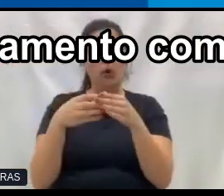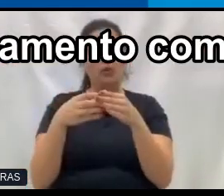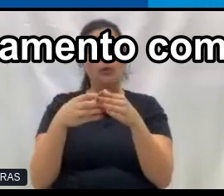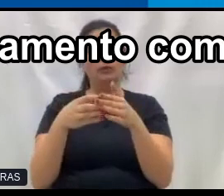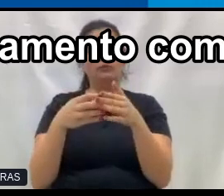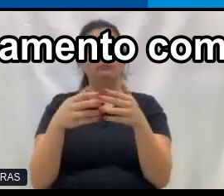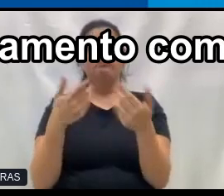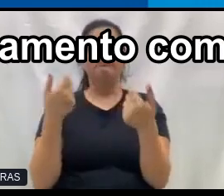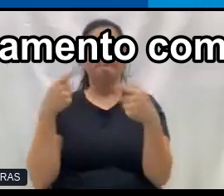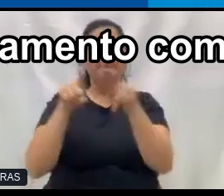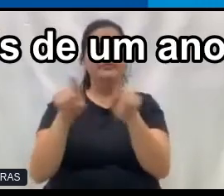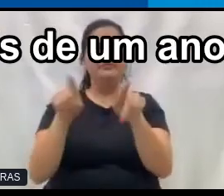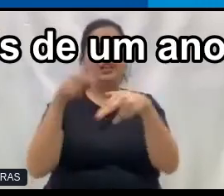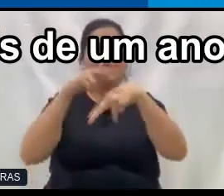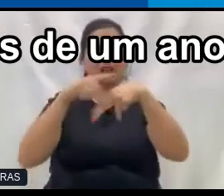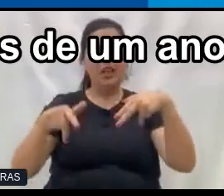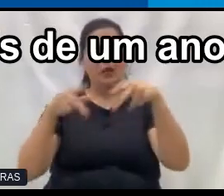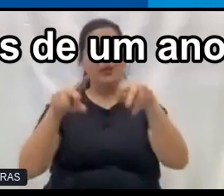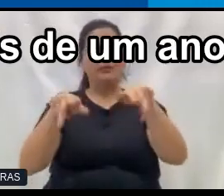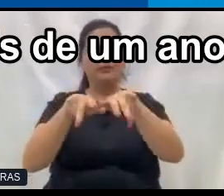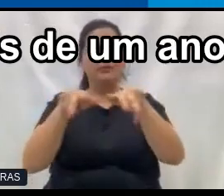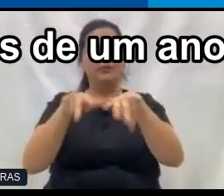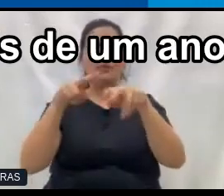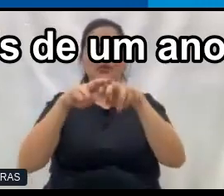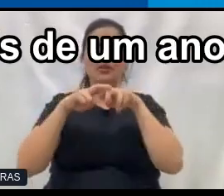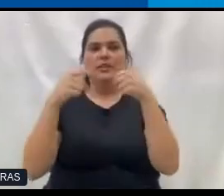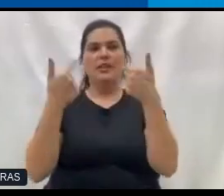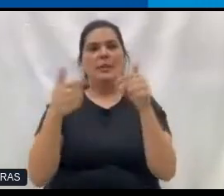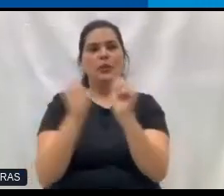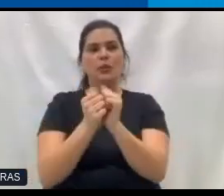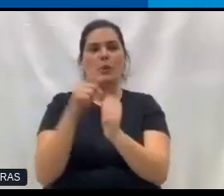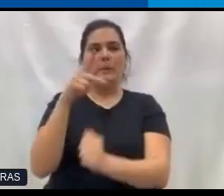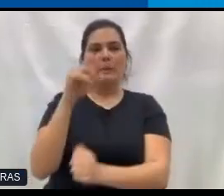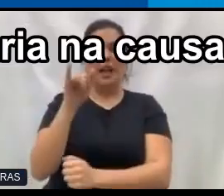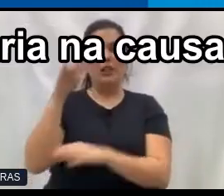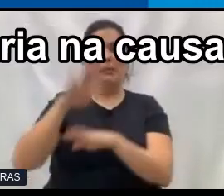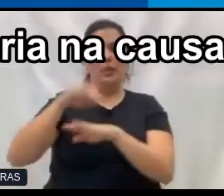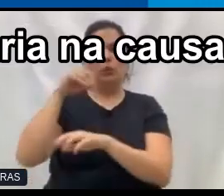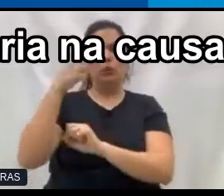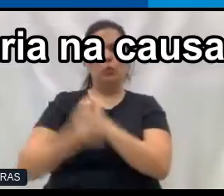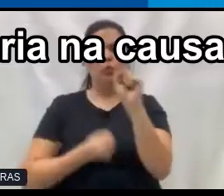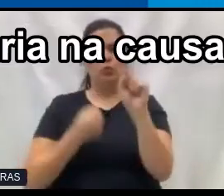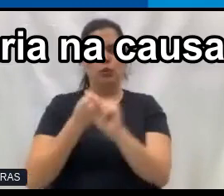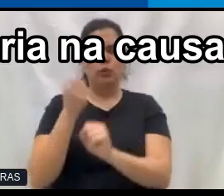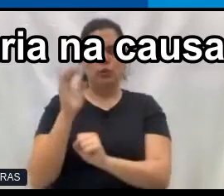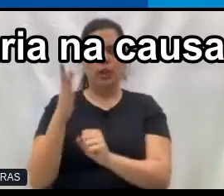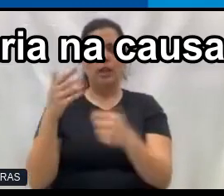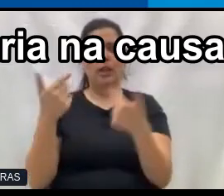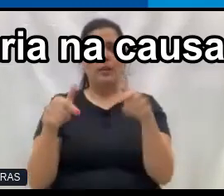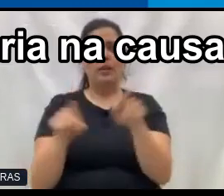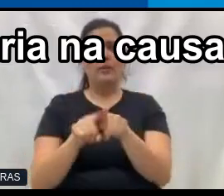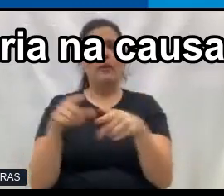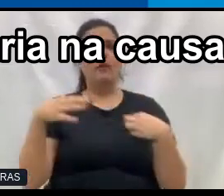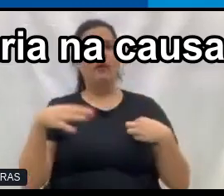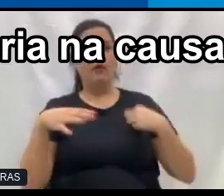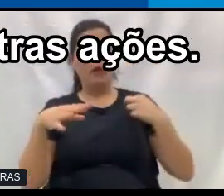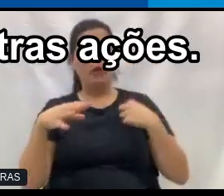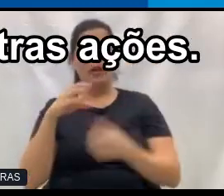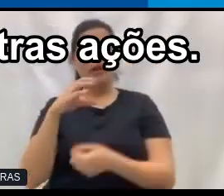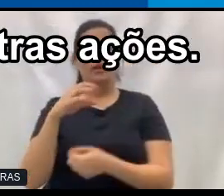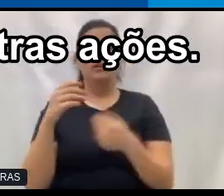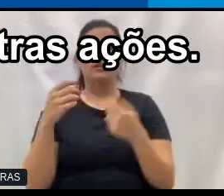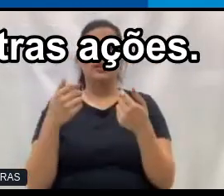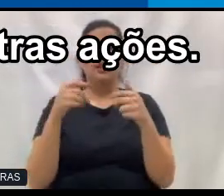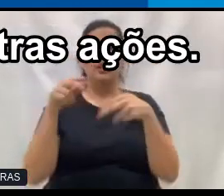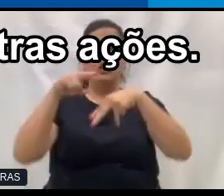daí que tem o meu relacionamento com a Pathy, né, a gente já trabalha aí há mais de um ano juntas. E atuo também como voluntária na causa, né, de